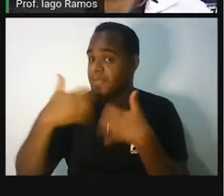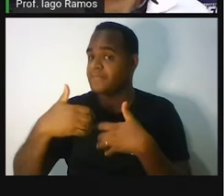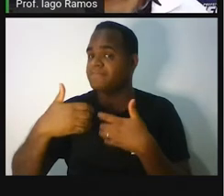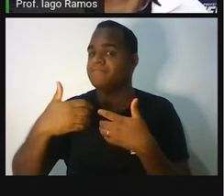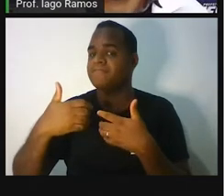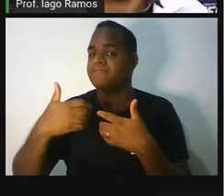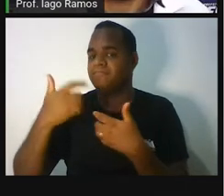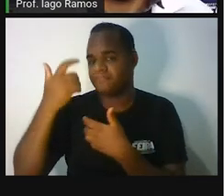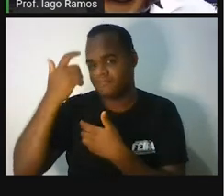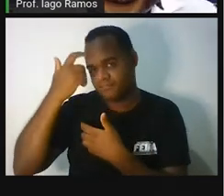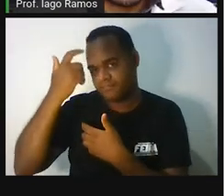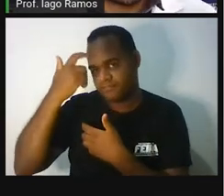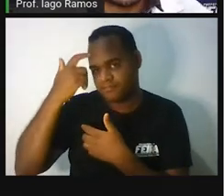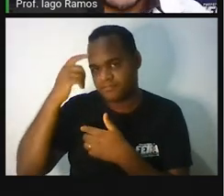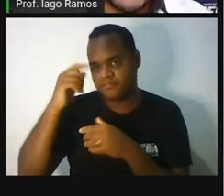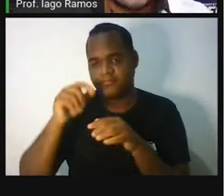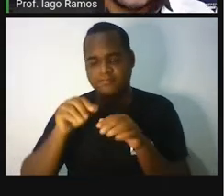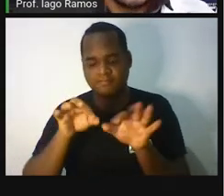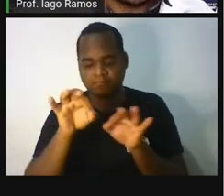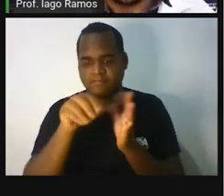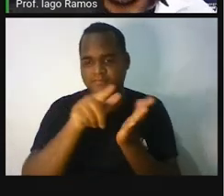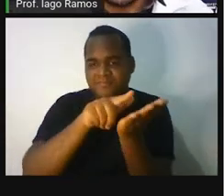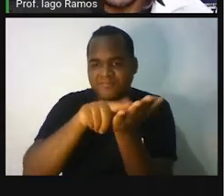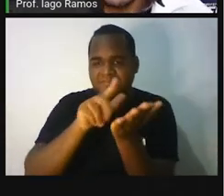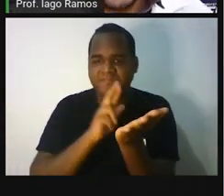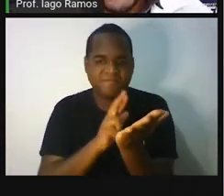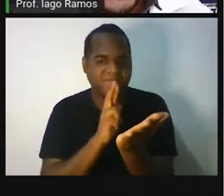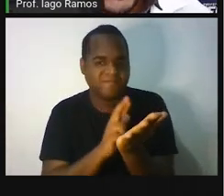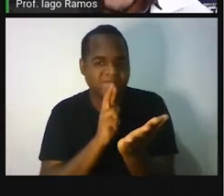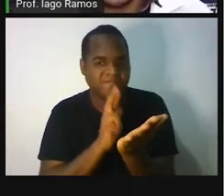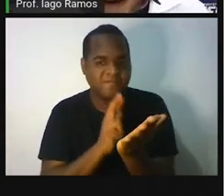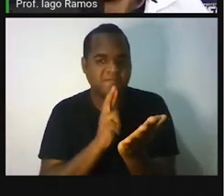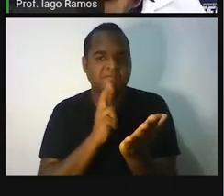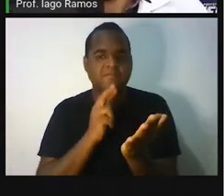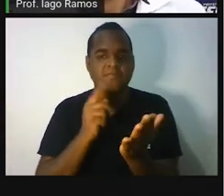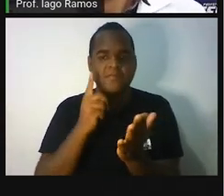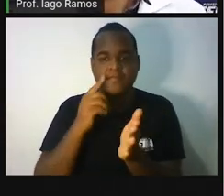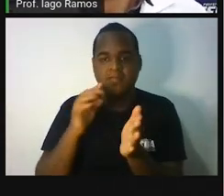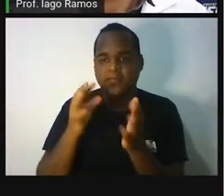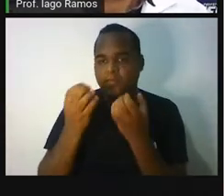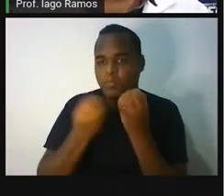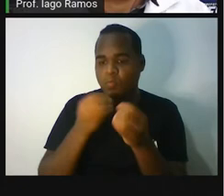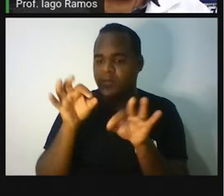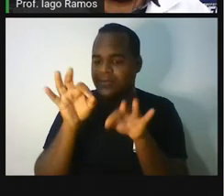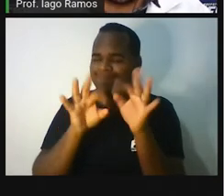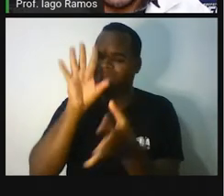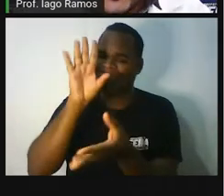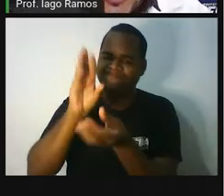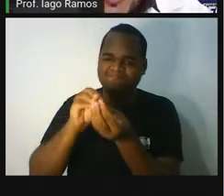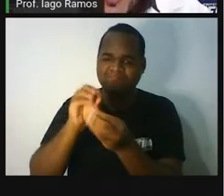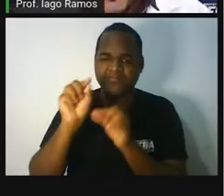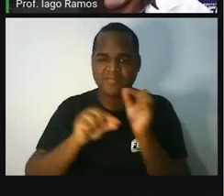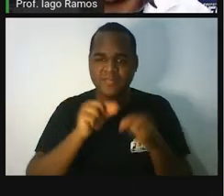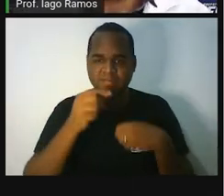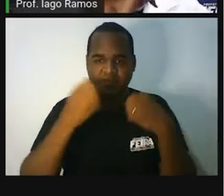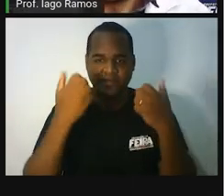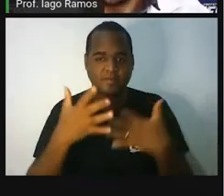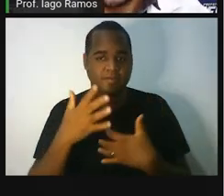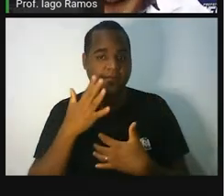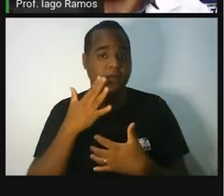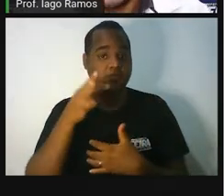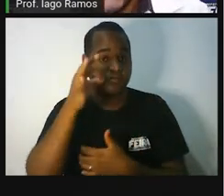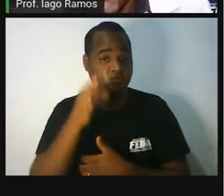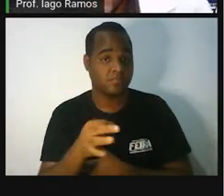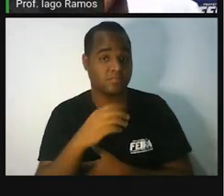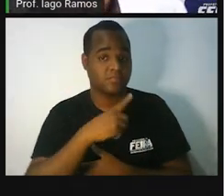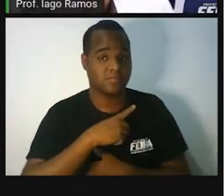acontecer. É hora de pensar, é hora de rascunhar, chegar em algumas conclusões, e uma